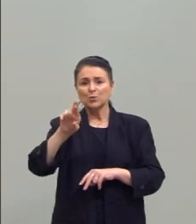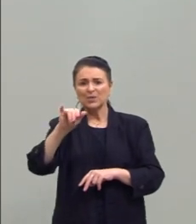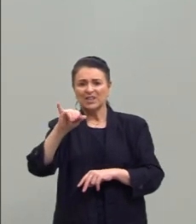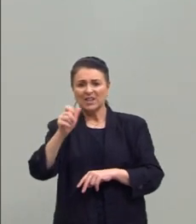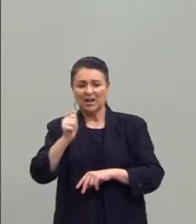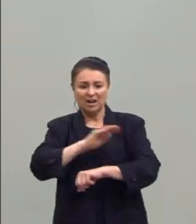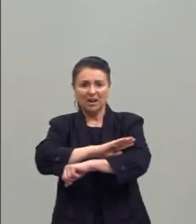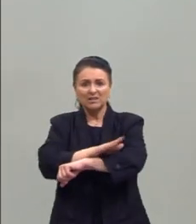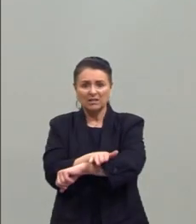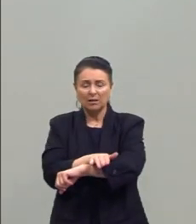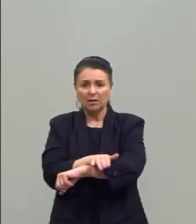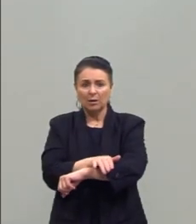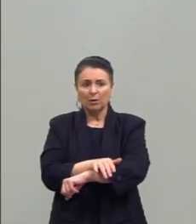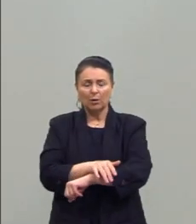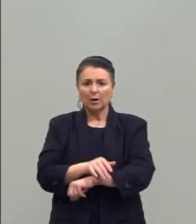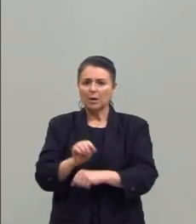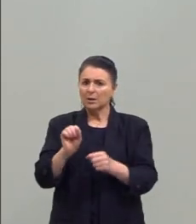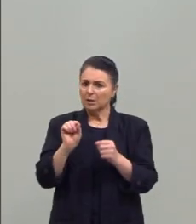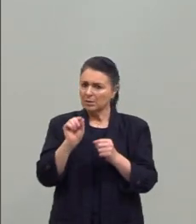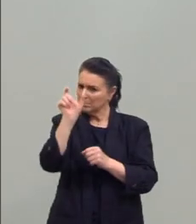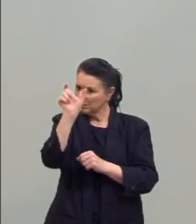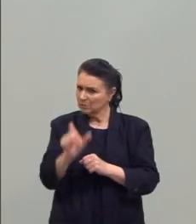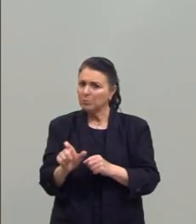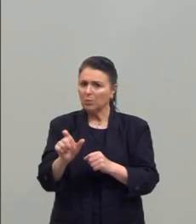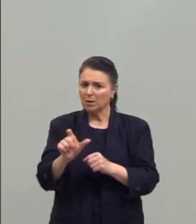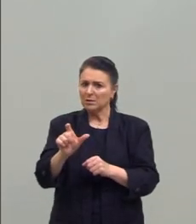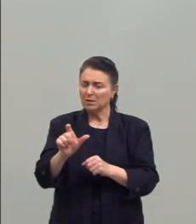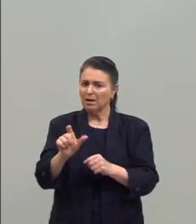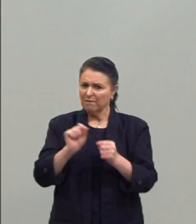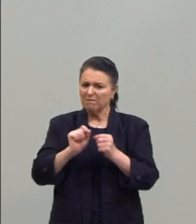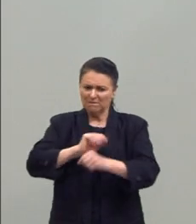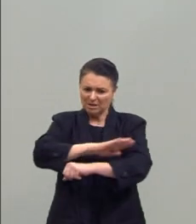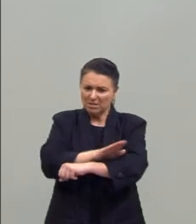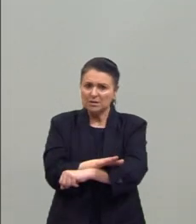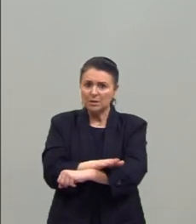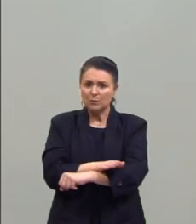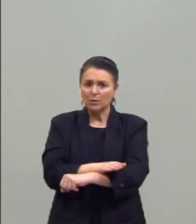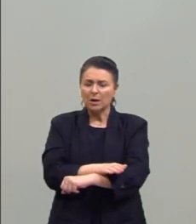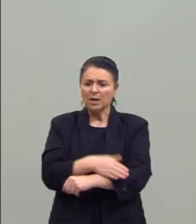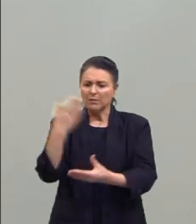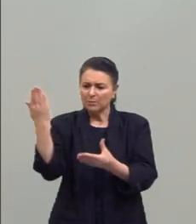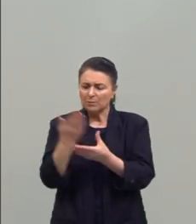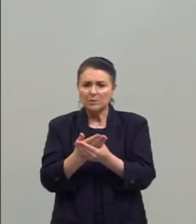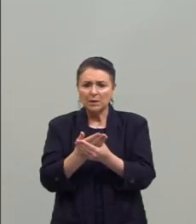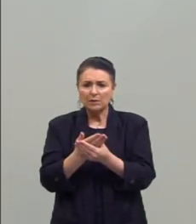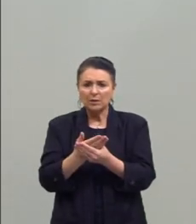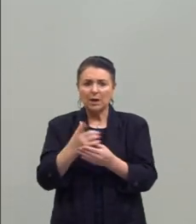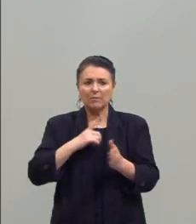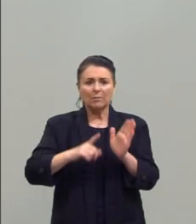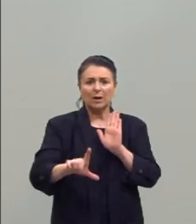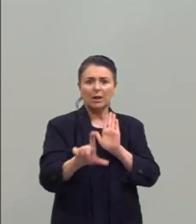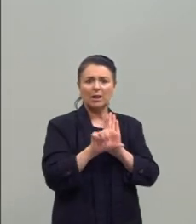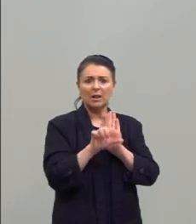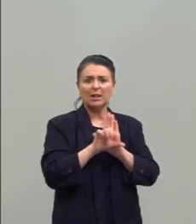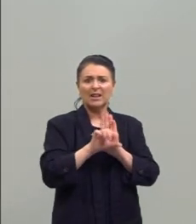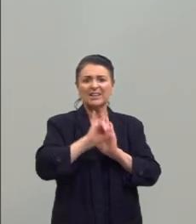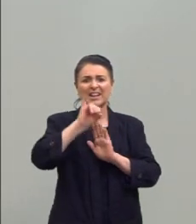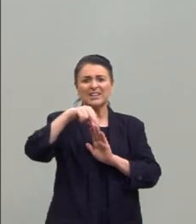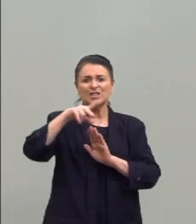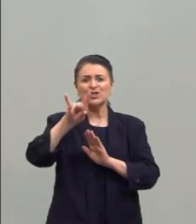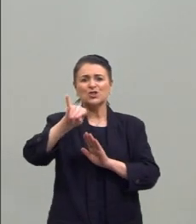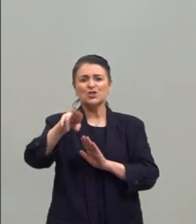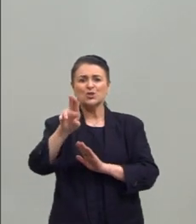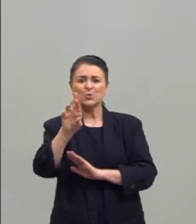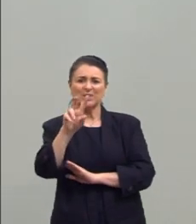E muita gente comete racismo e, ao invés de ser processado por isso, é enquadrado na lei de injúria racial. Então,